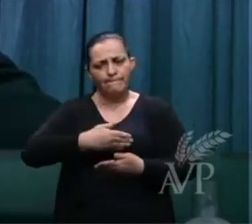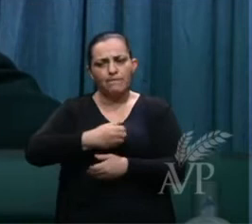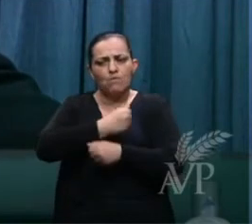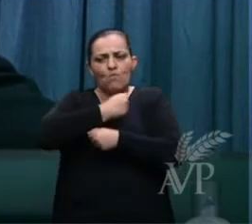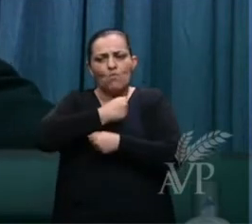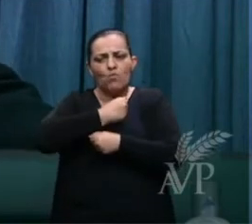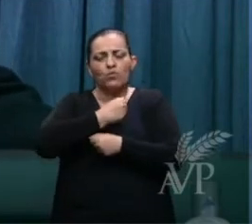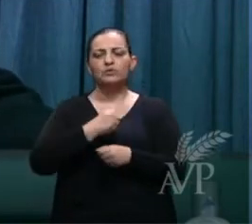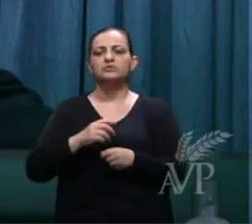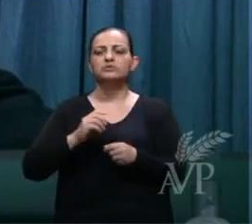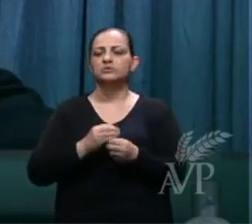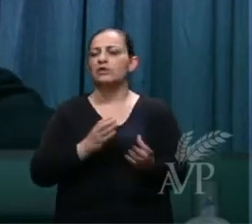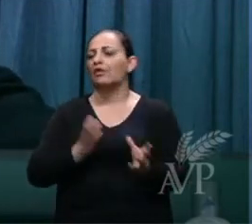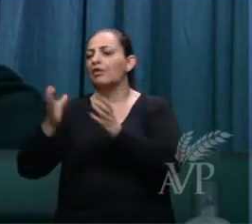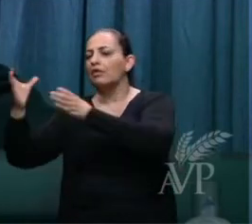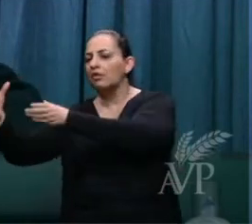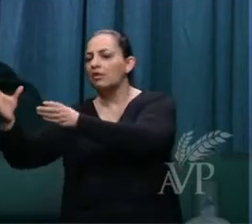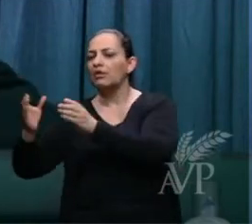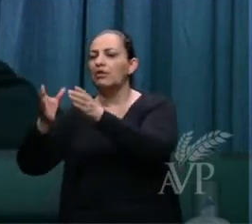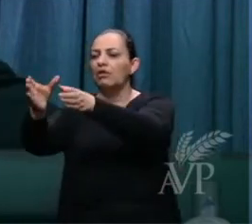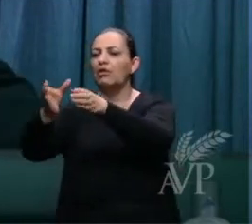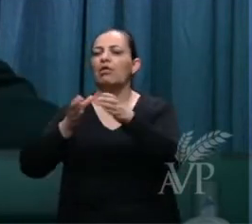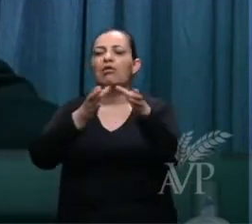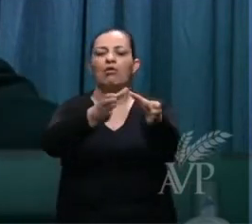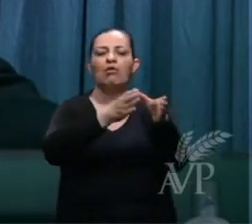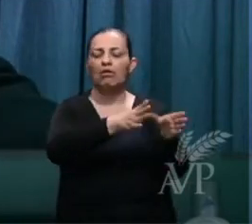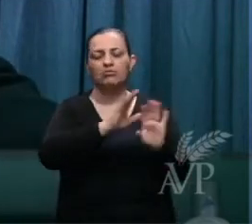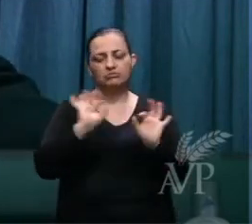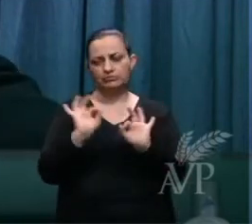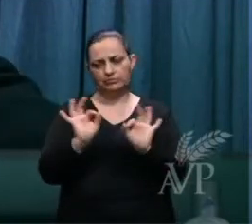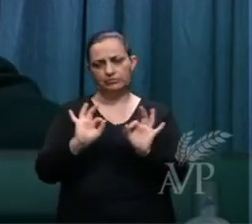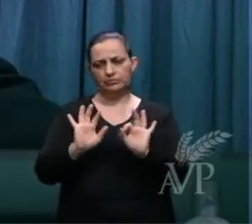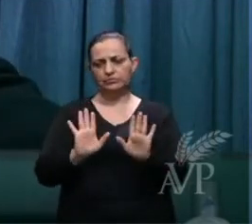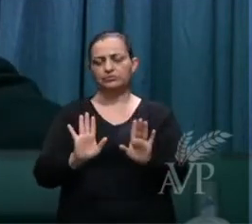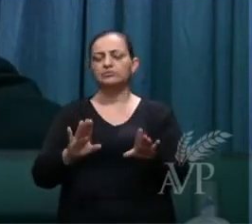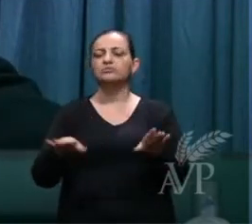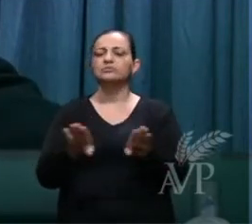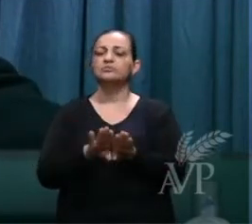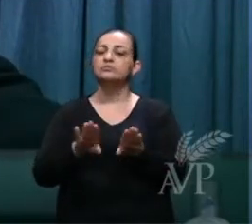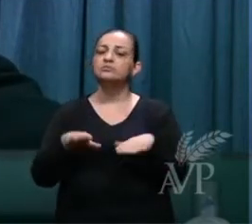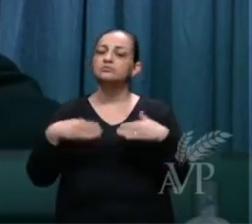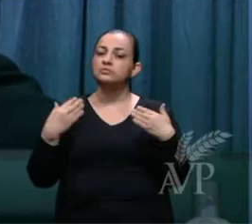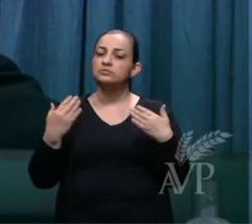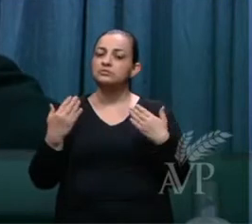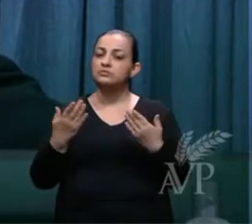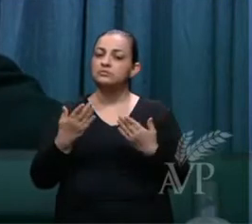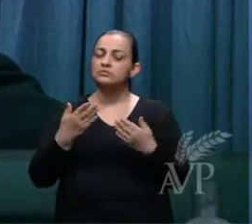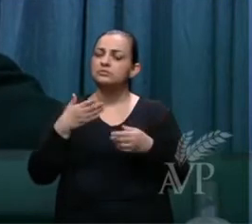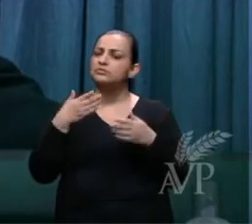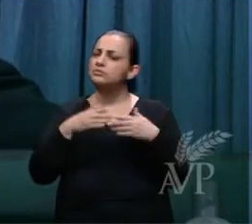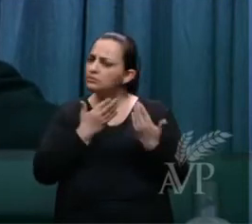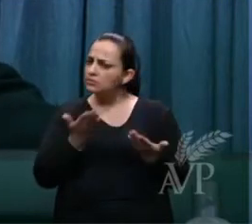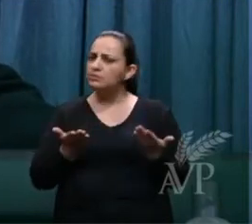viva passando ele para a mão de nenhum outro. E vamos